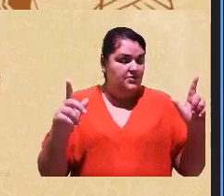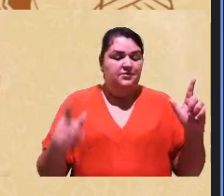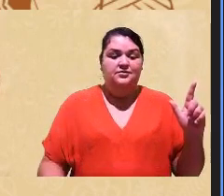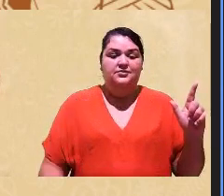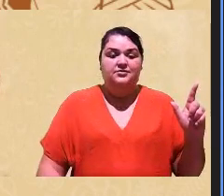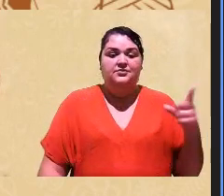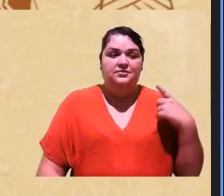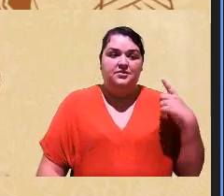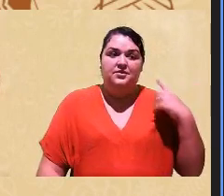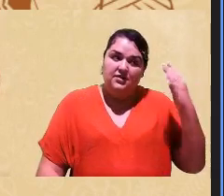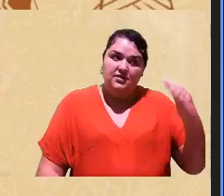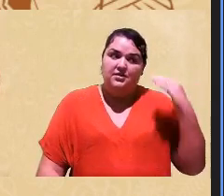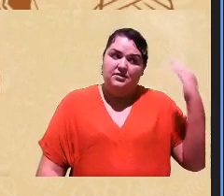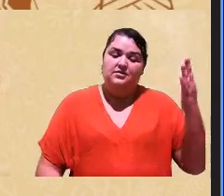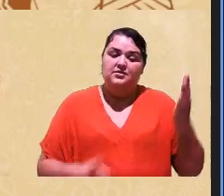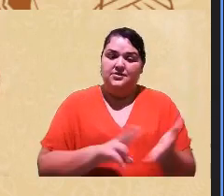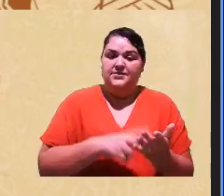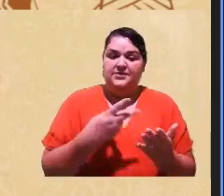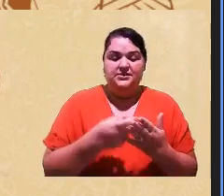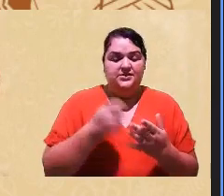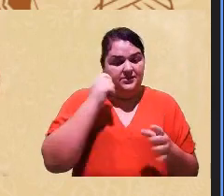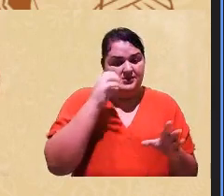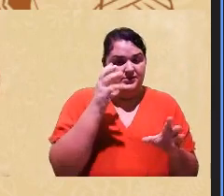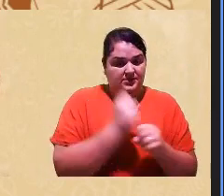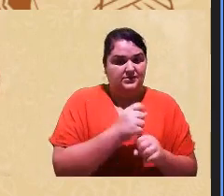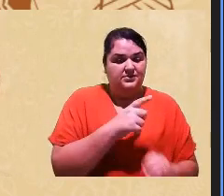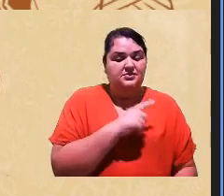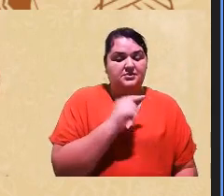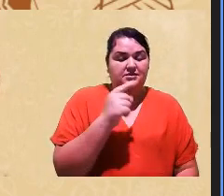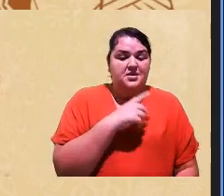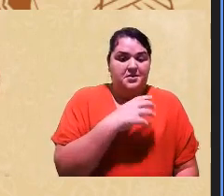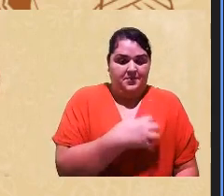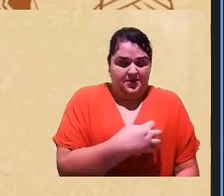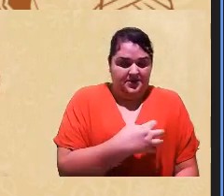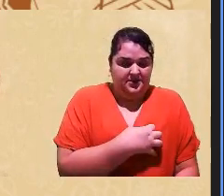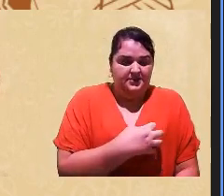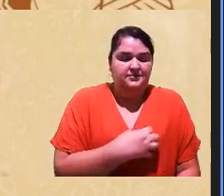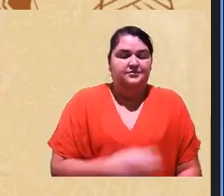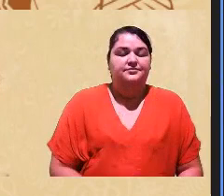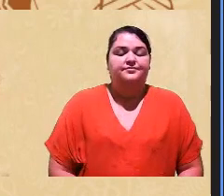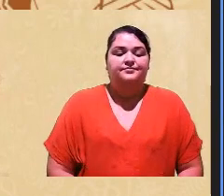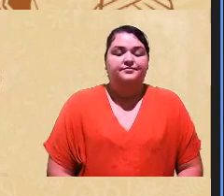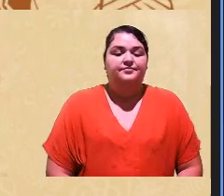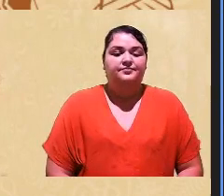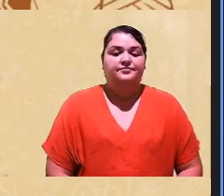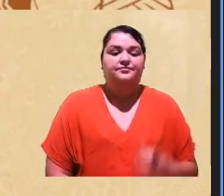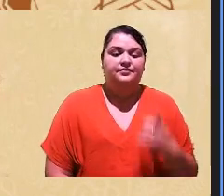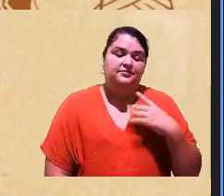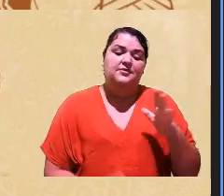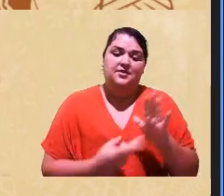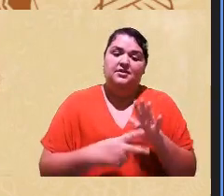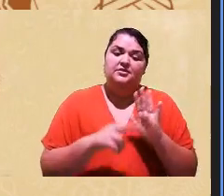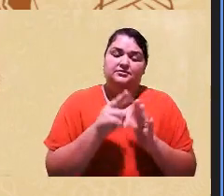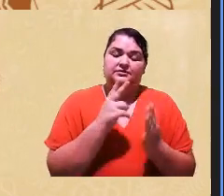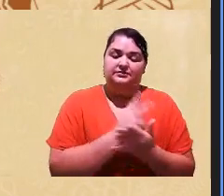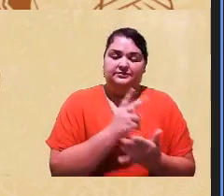subrepresentação de negros numa instituição inclusive na Bahia possa ser alterado né então